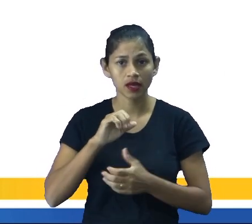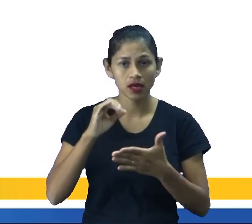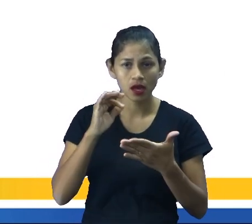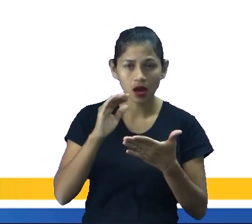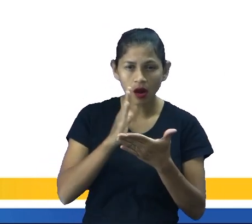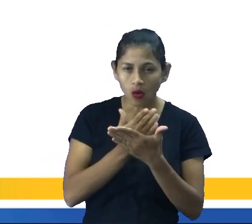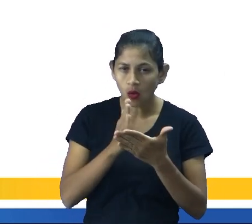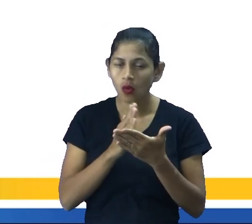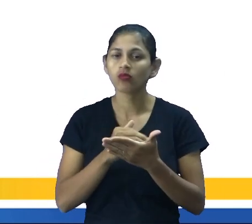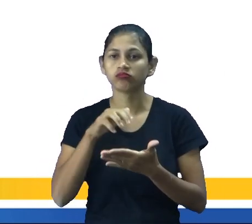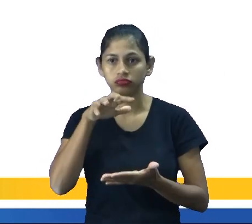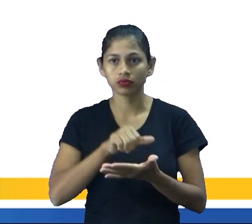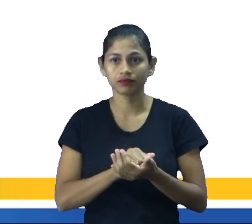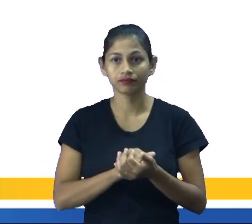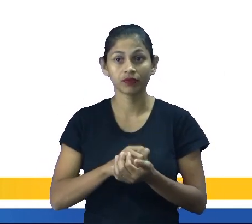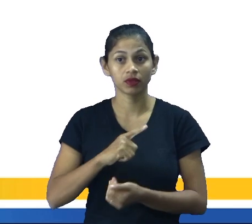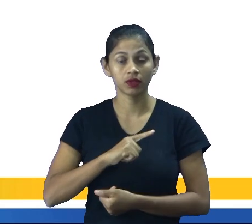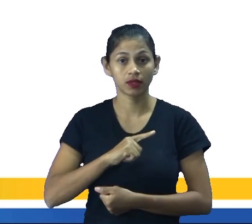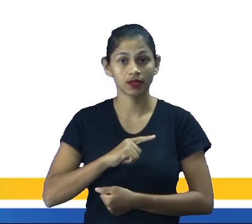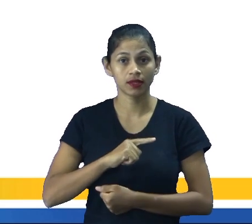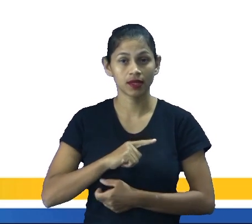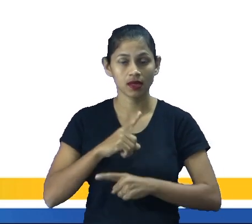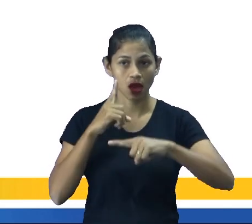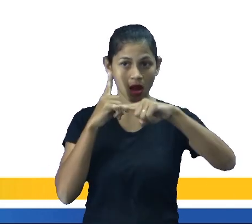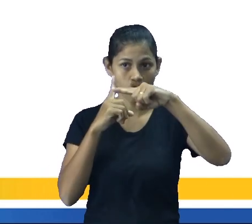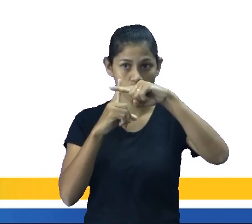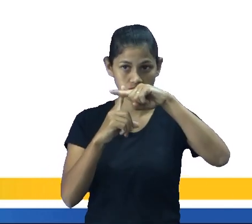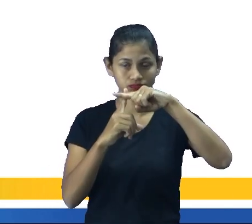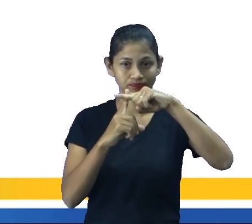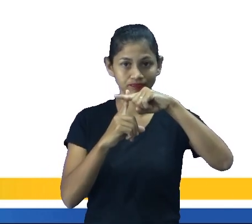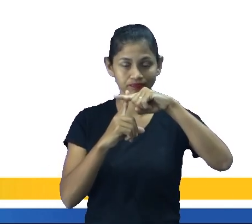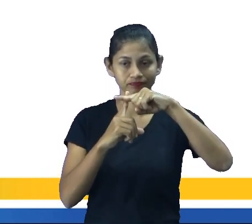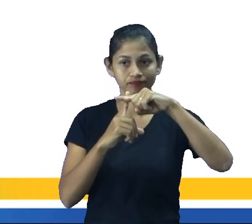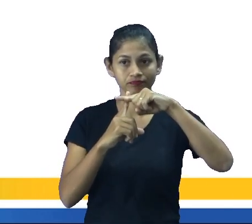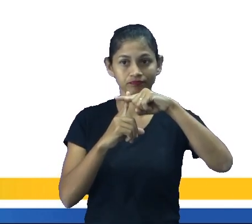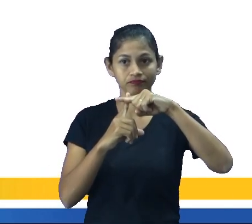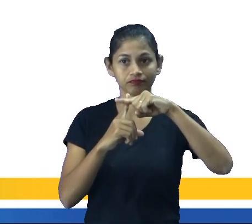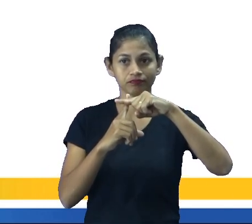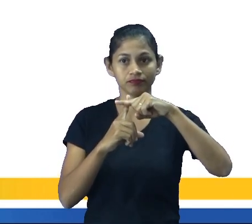principais. Nós temos a Cruz Celta, que é relacionada à religião.